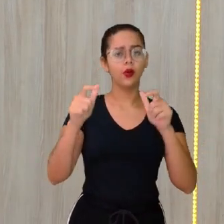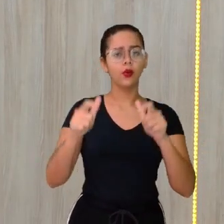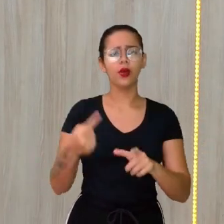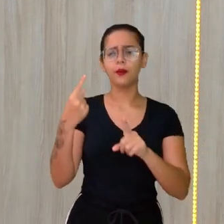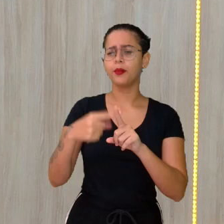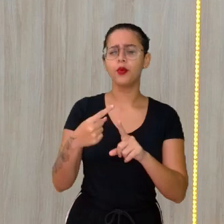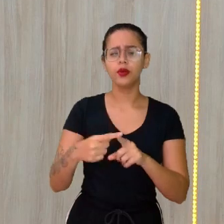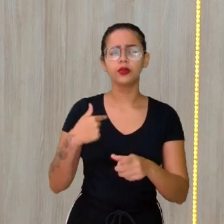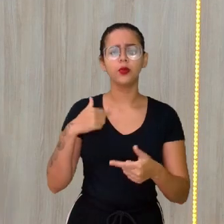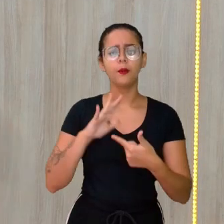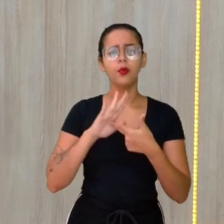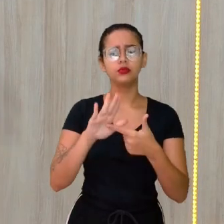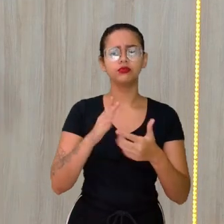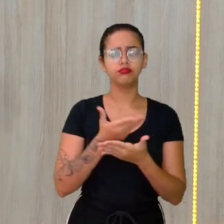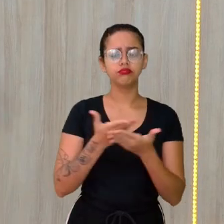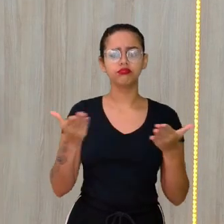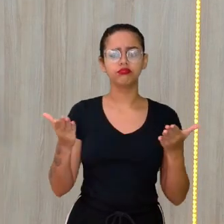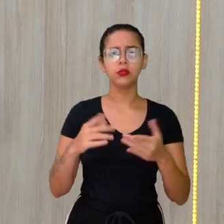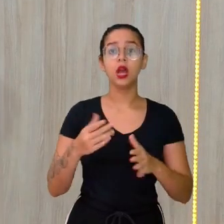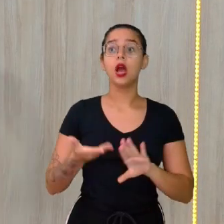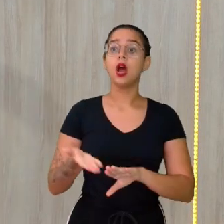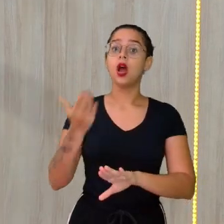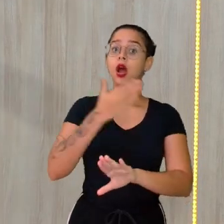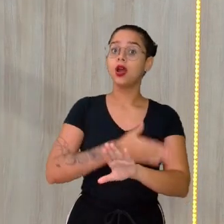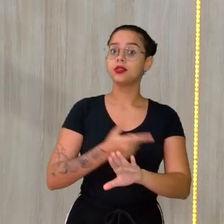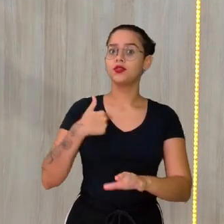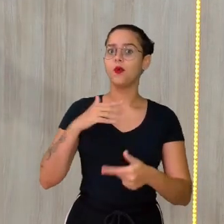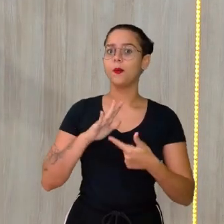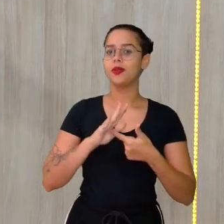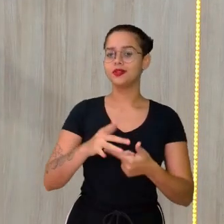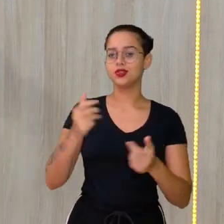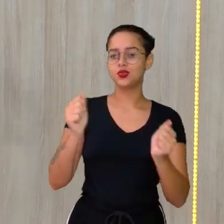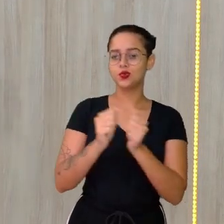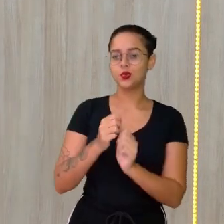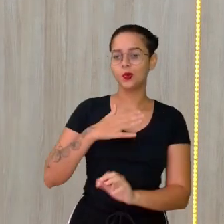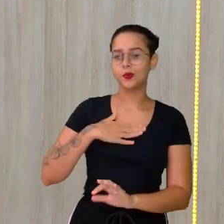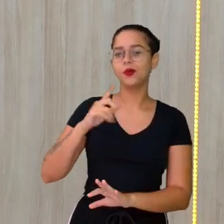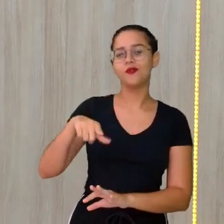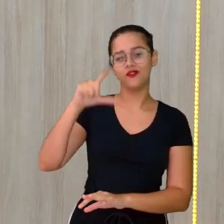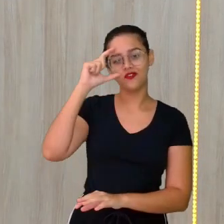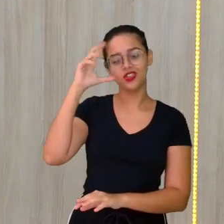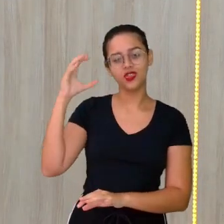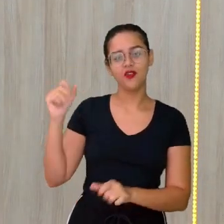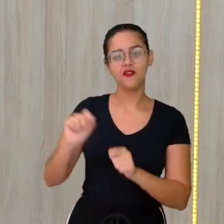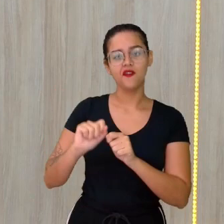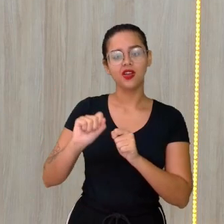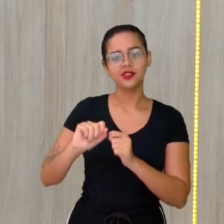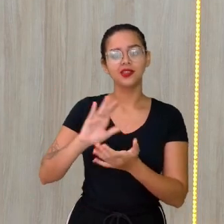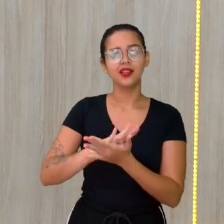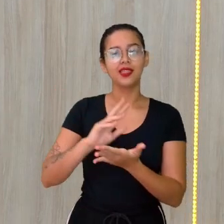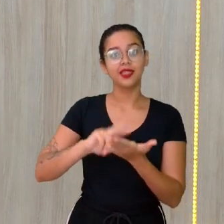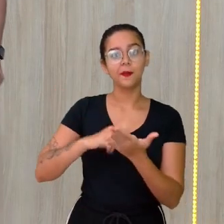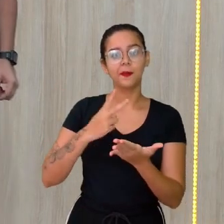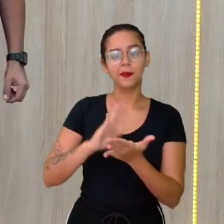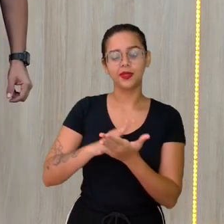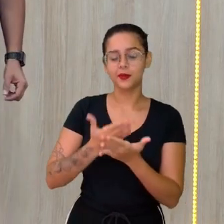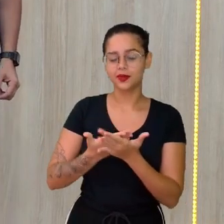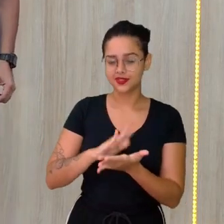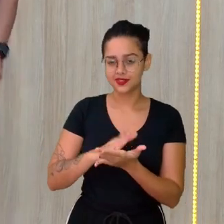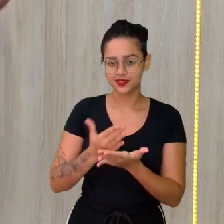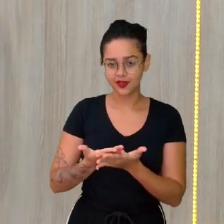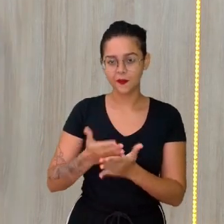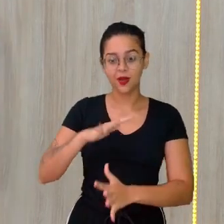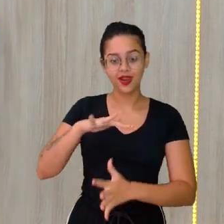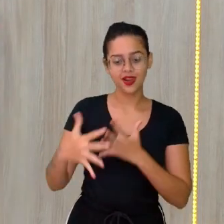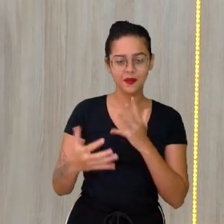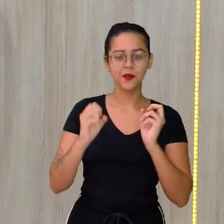Por que eu estou trazendo isso? Antes disso, eu vou apresentar quem está aqui comigo, ó. Vitória fazendo a interpretação para as Libras, beleza?